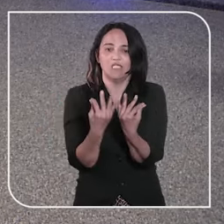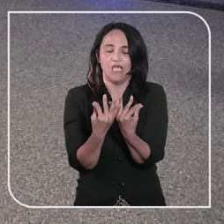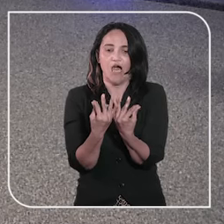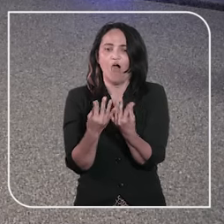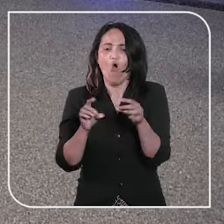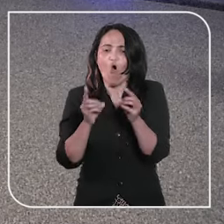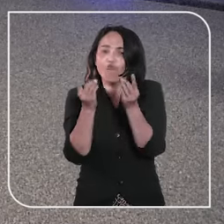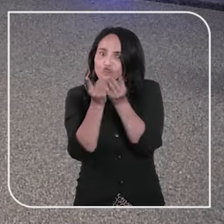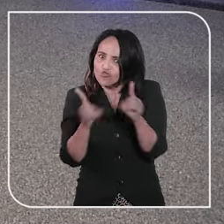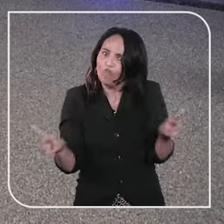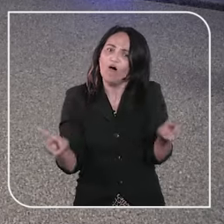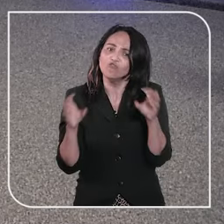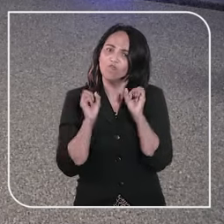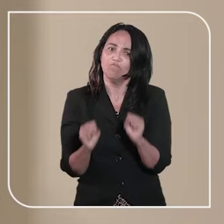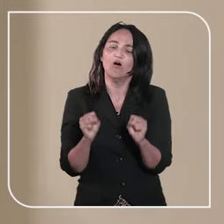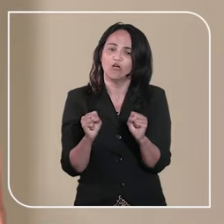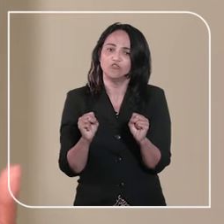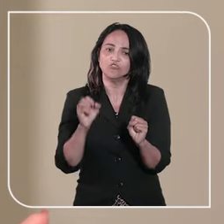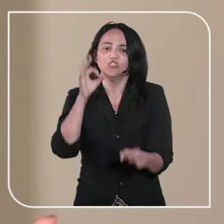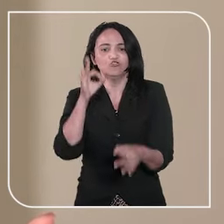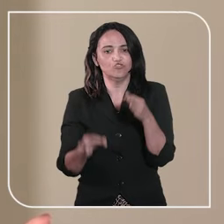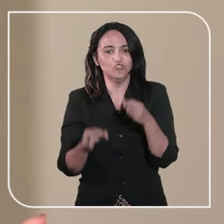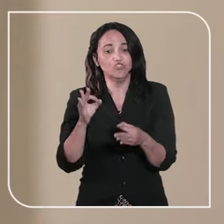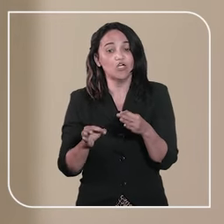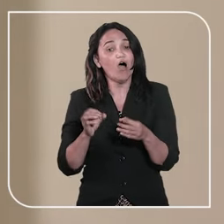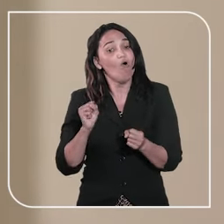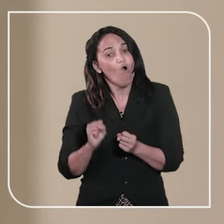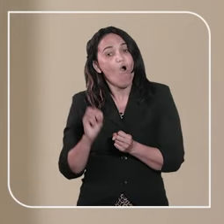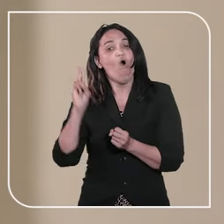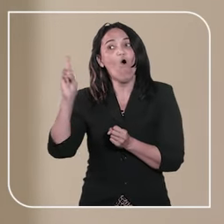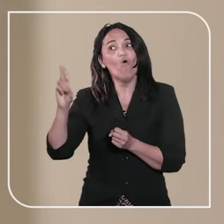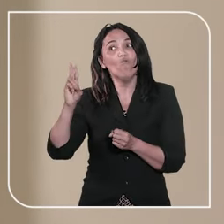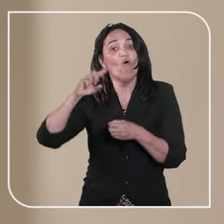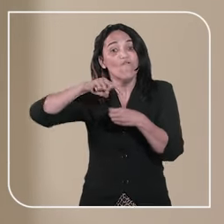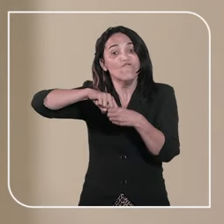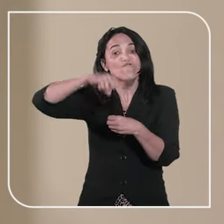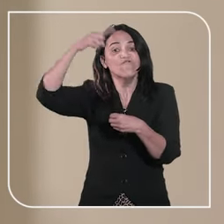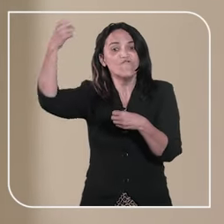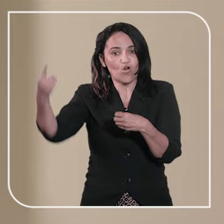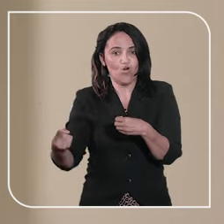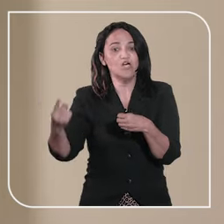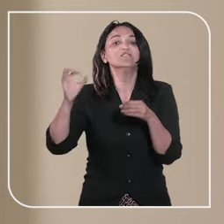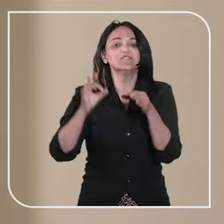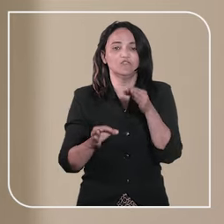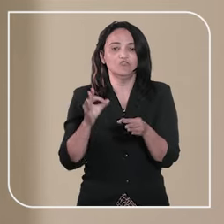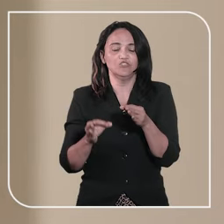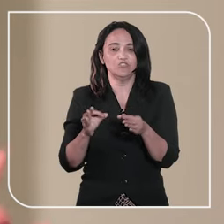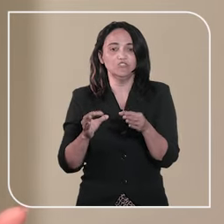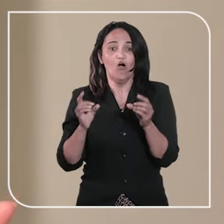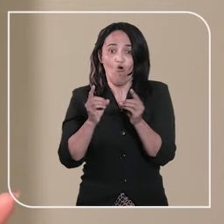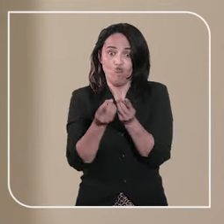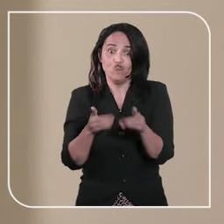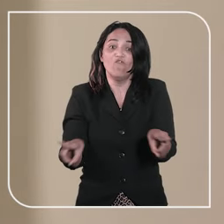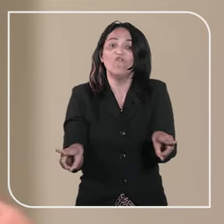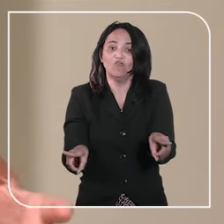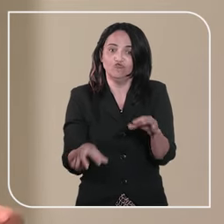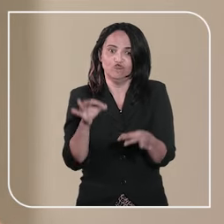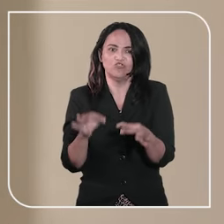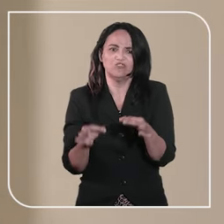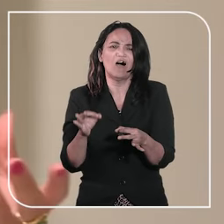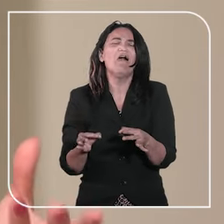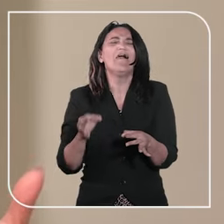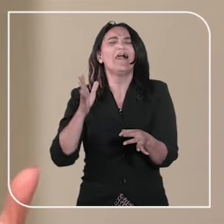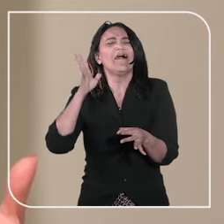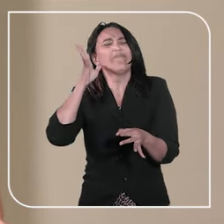O divórcio pode ser judicial ou extrajudicial. O divórcio judicial é